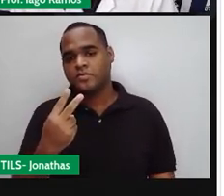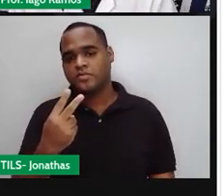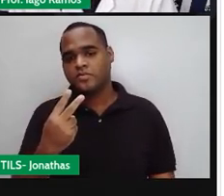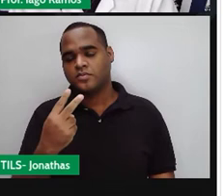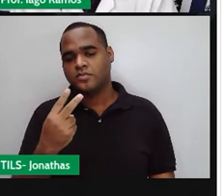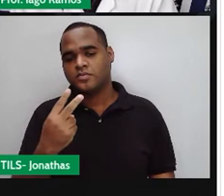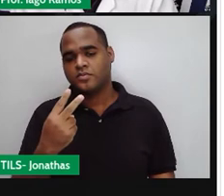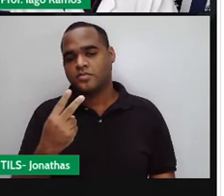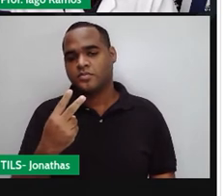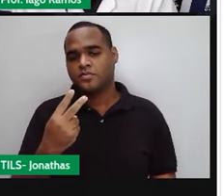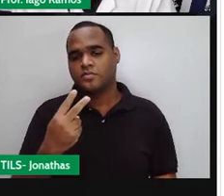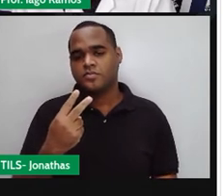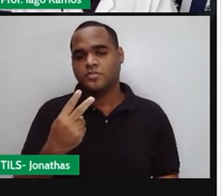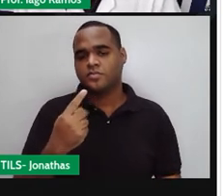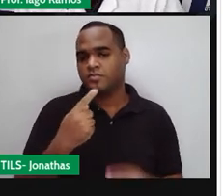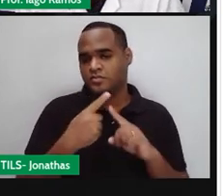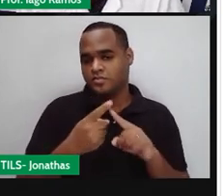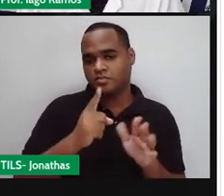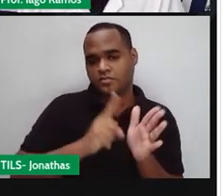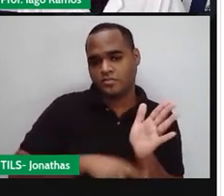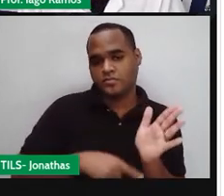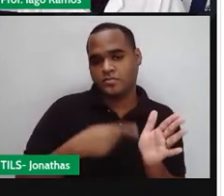menos quatro